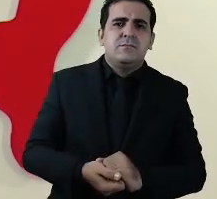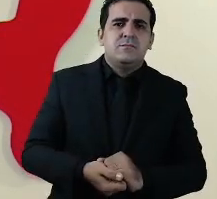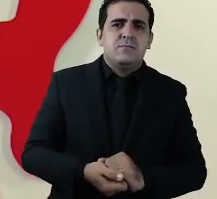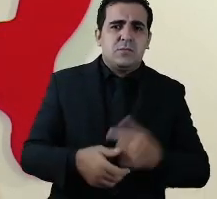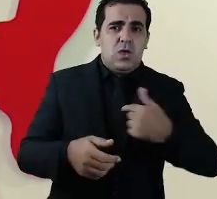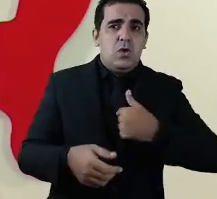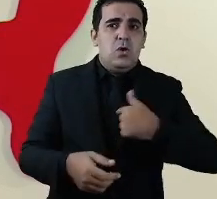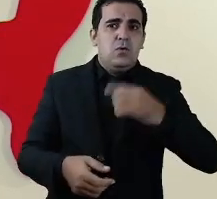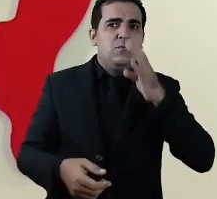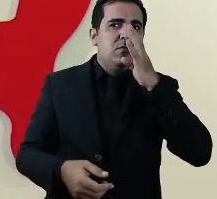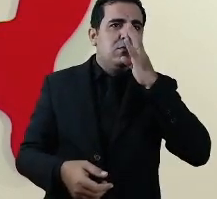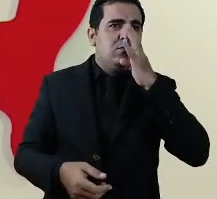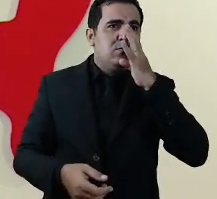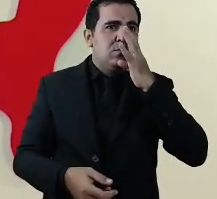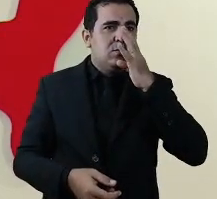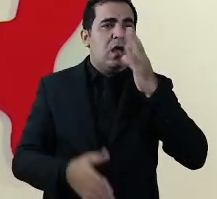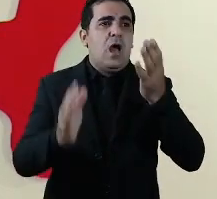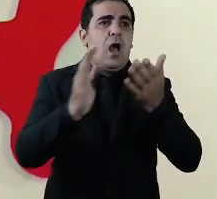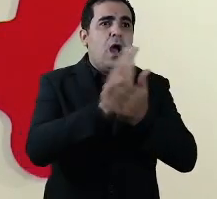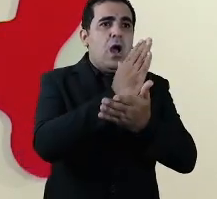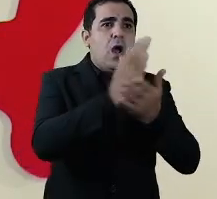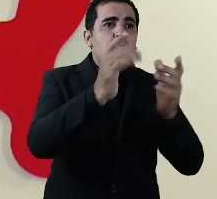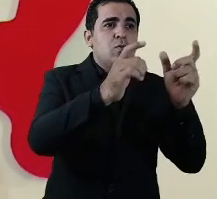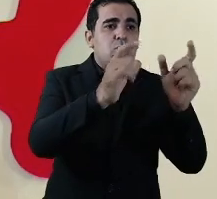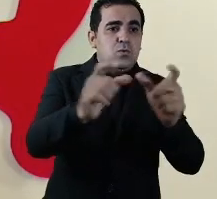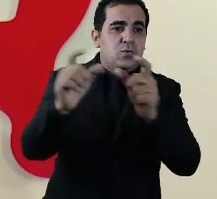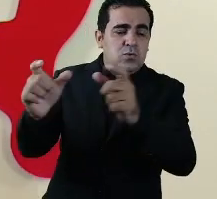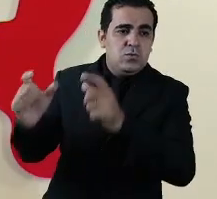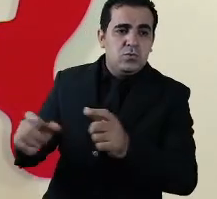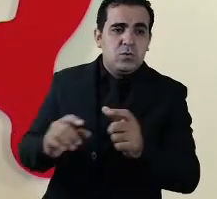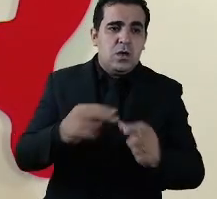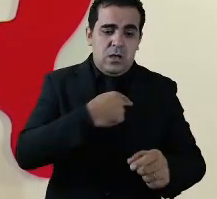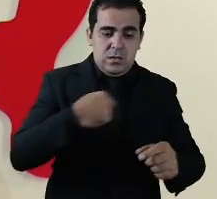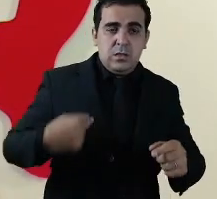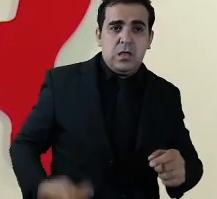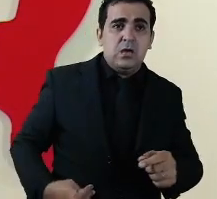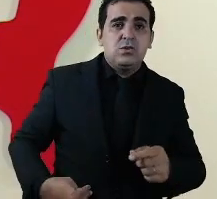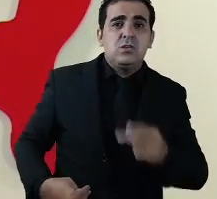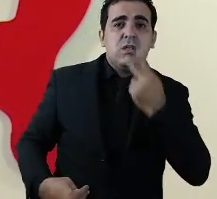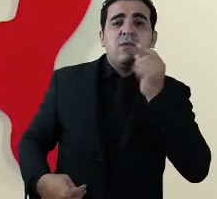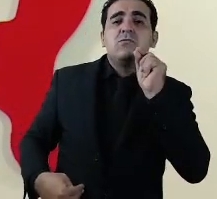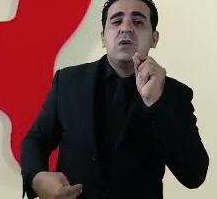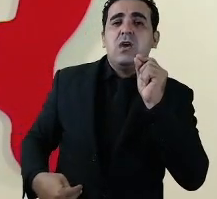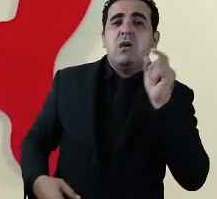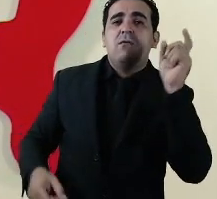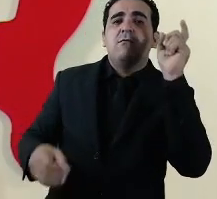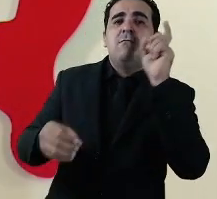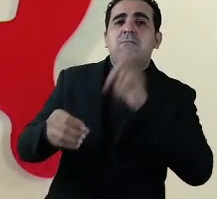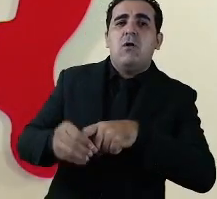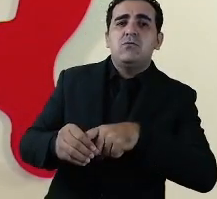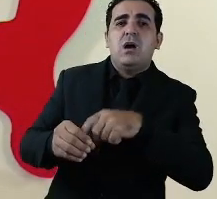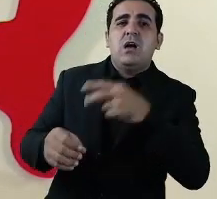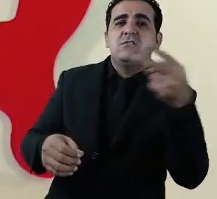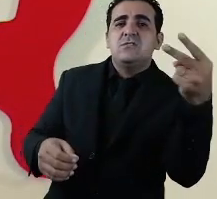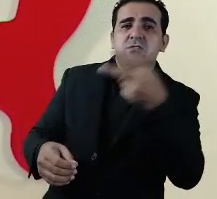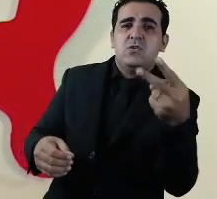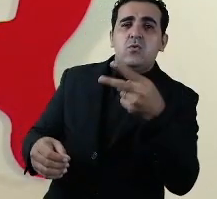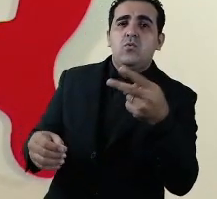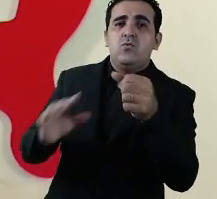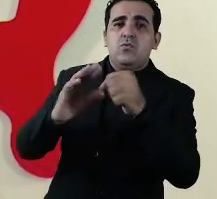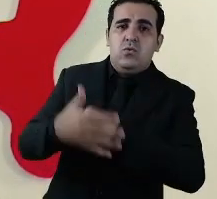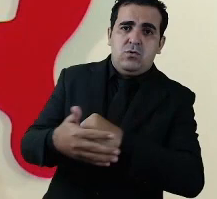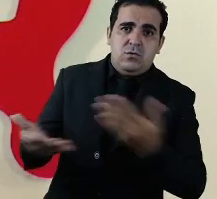eu observo que em algumas regiões da China houve o que estão chamando da segunda onda e as autoridades